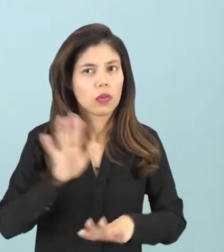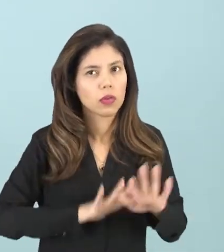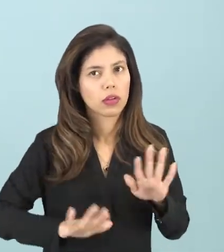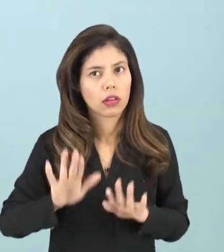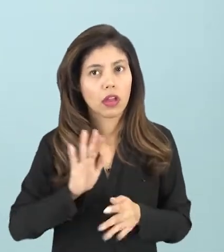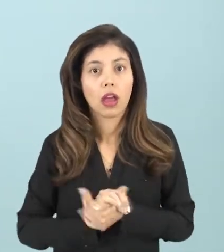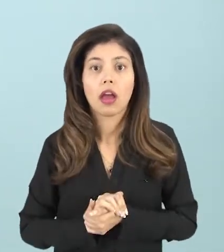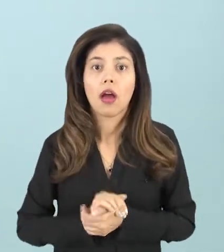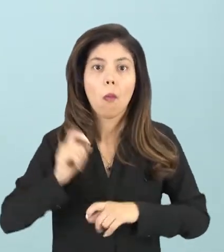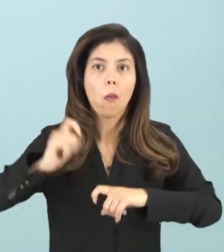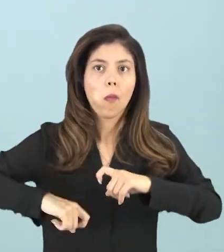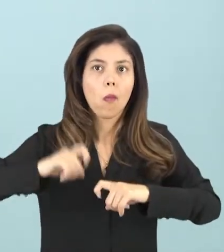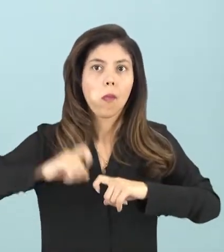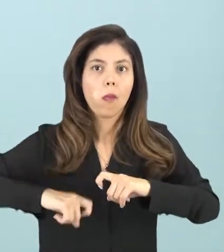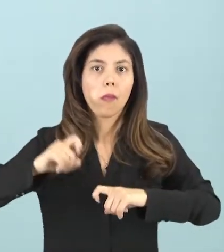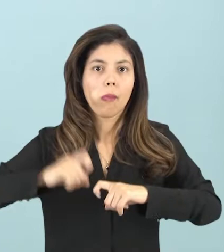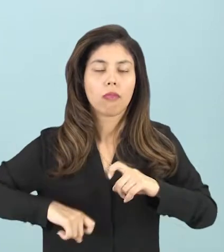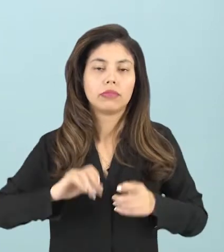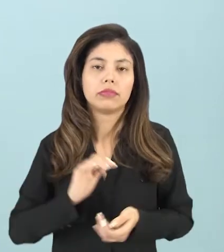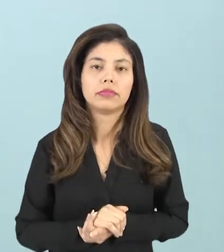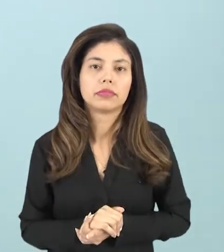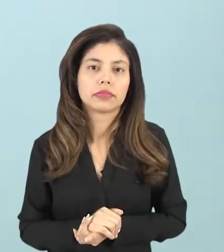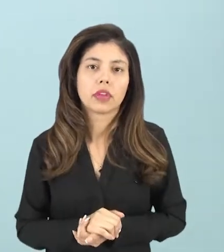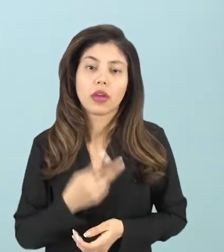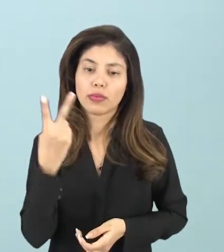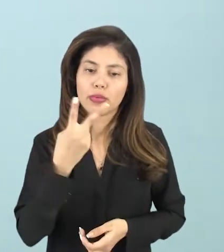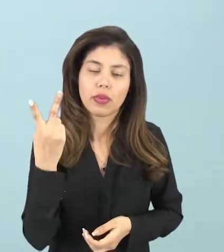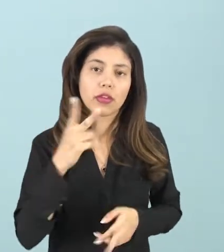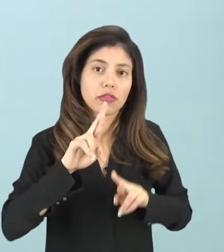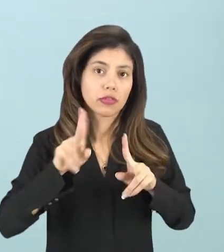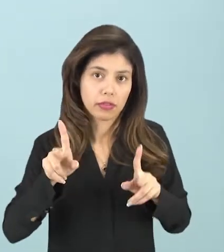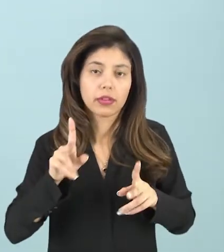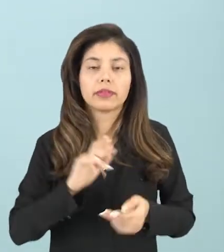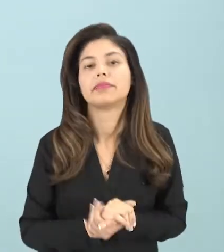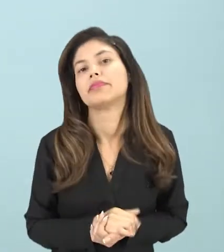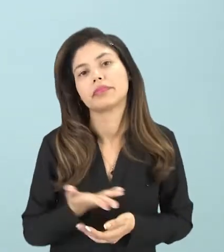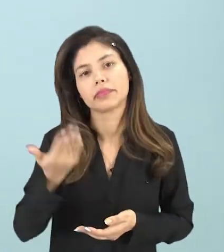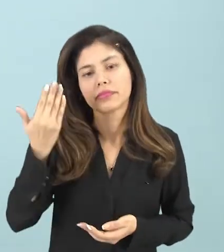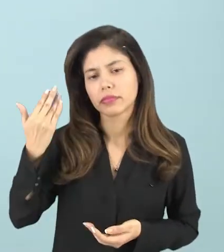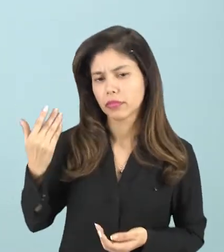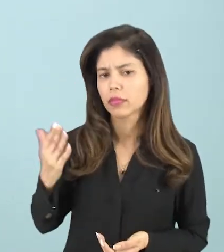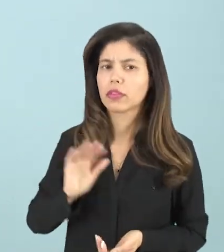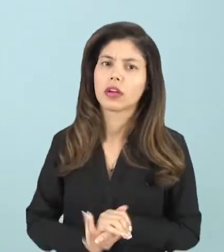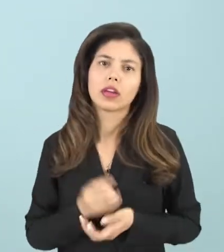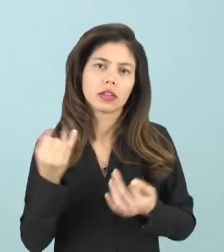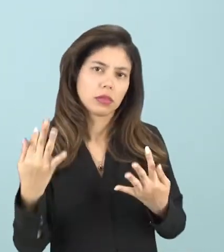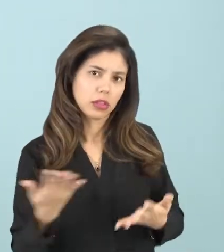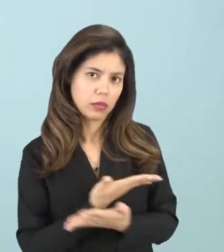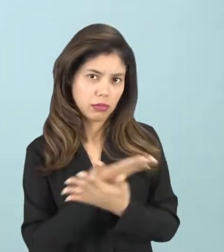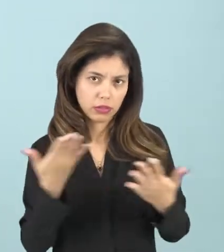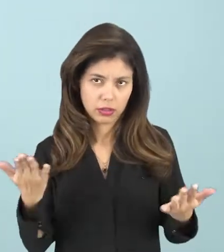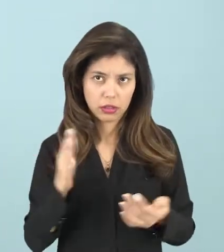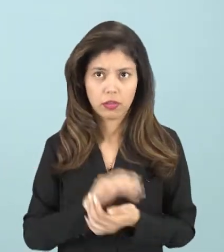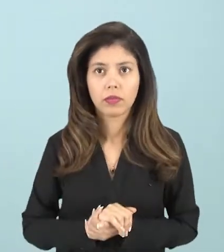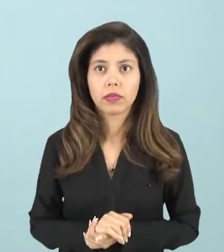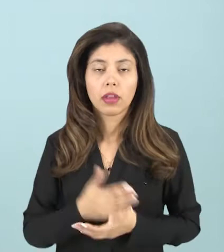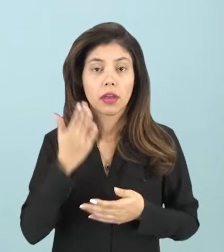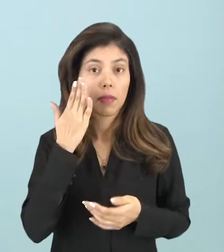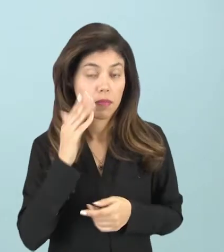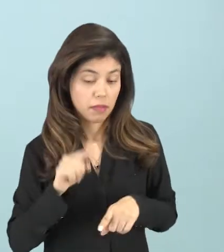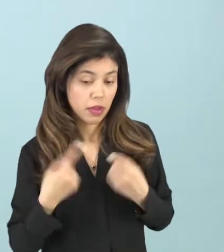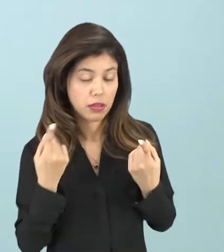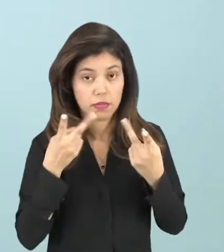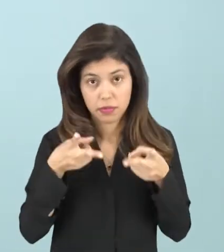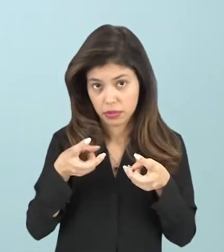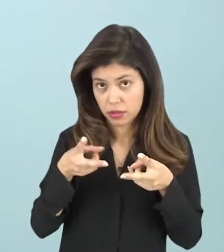sexual. São duas questões distintas e que daqui a pouco eu vou estar tratando com vocês. Mas aí percebam,